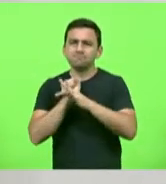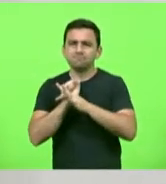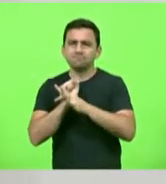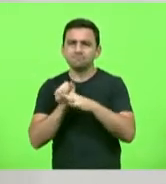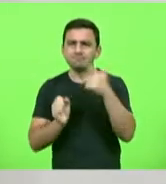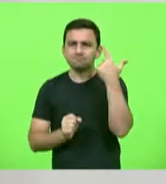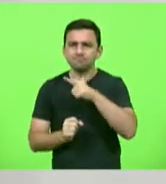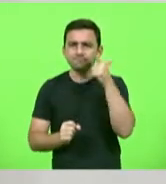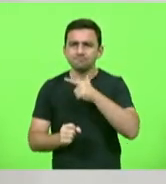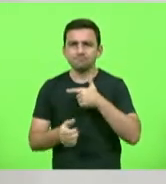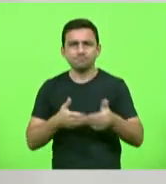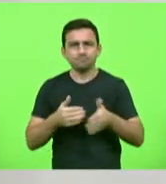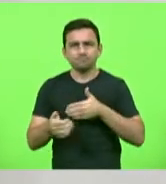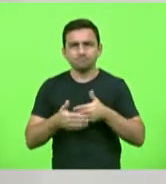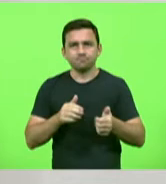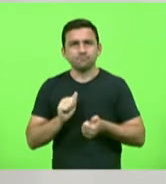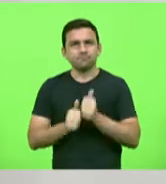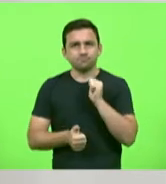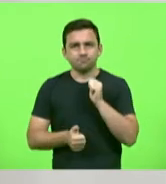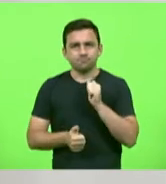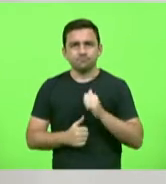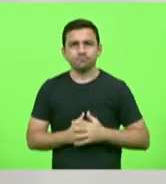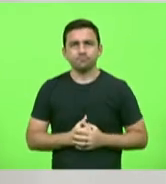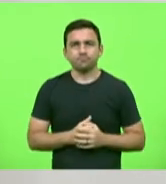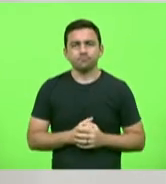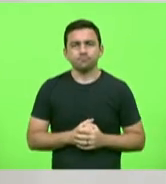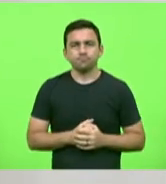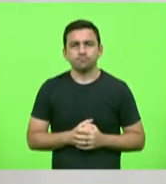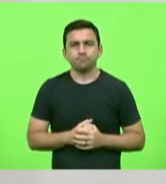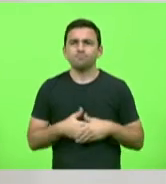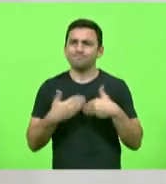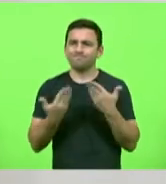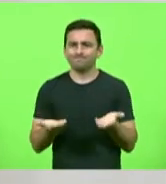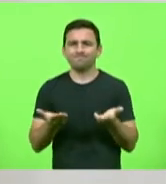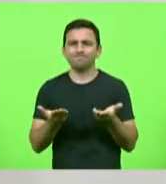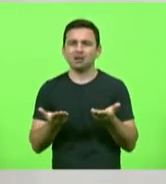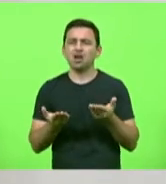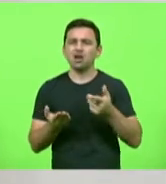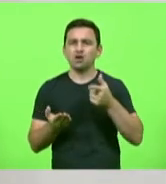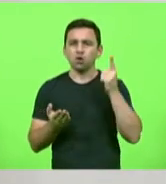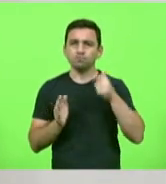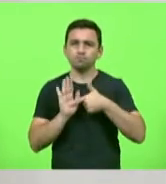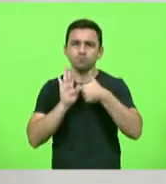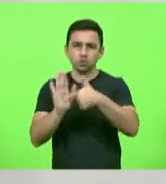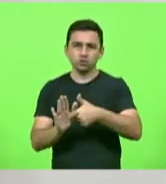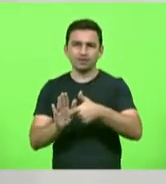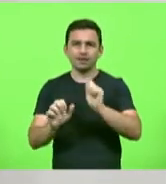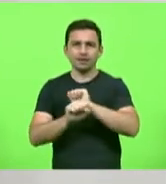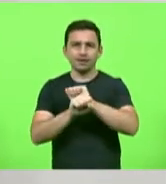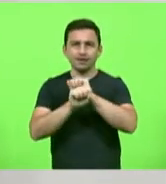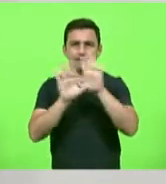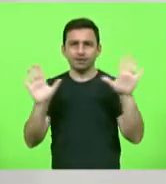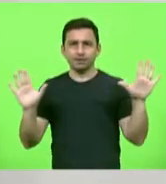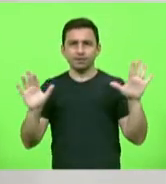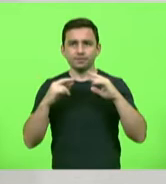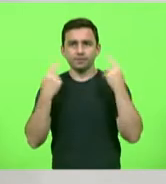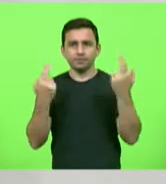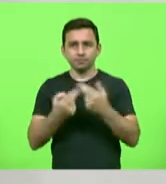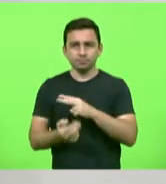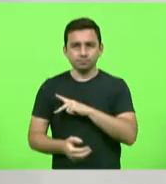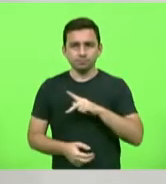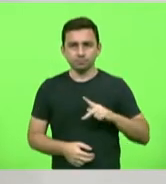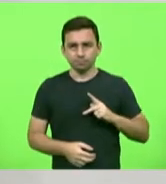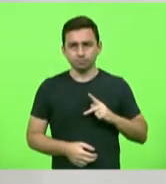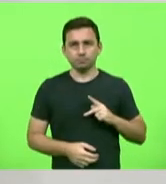Todo esporte pode ser praticado de forma segura. E isso ficou muito bem evidenciado na audiência pública, requerida